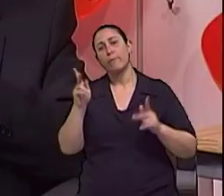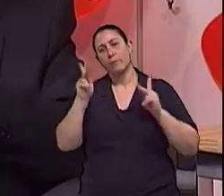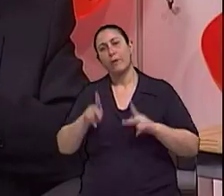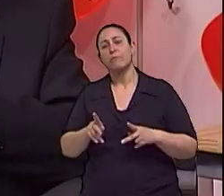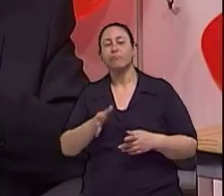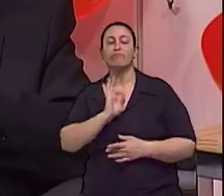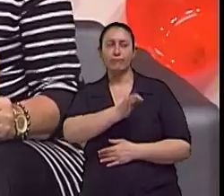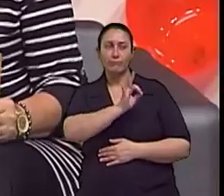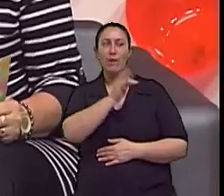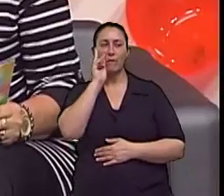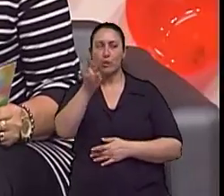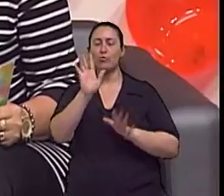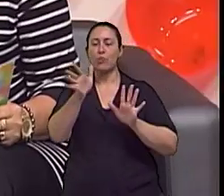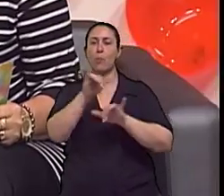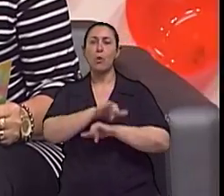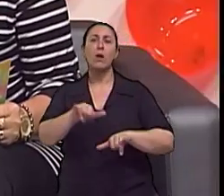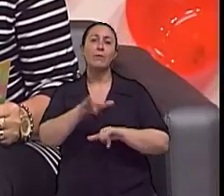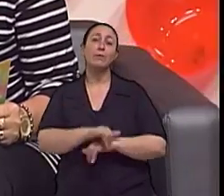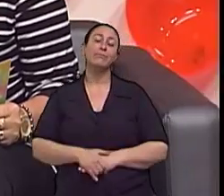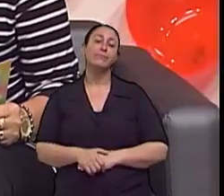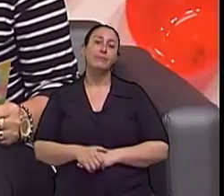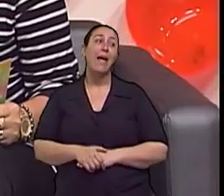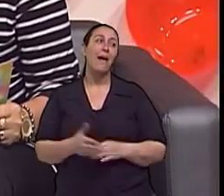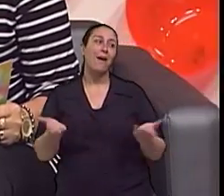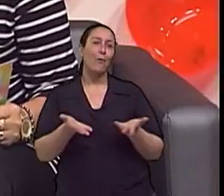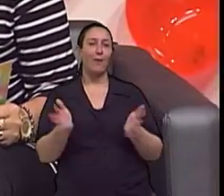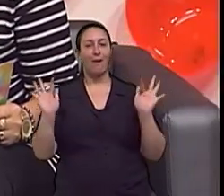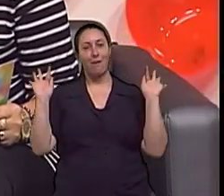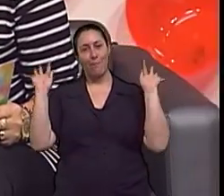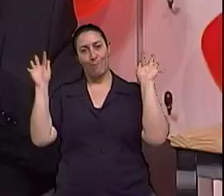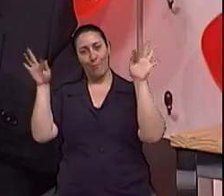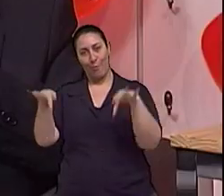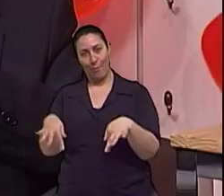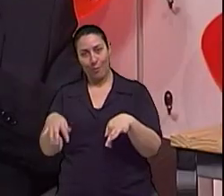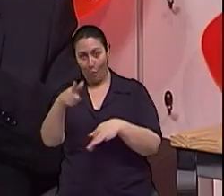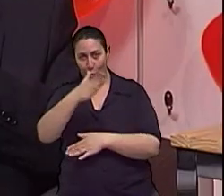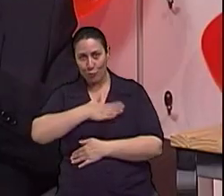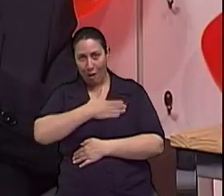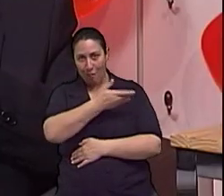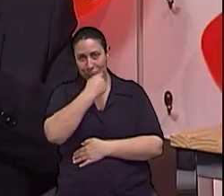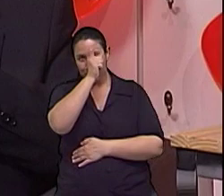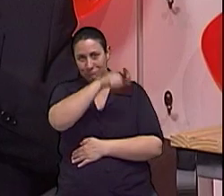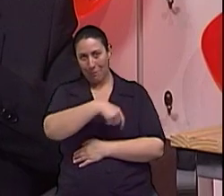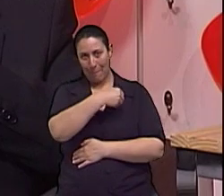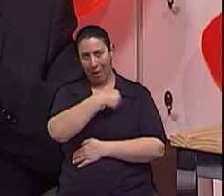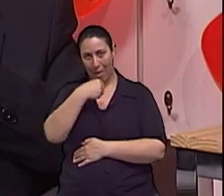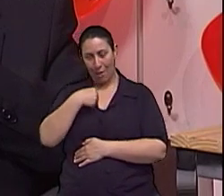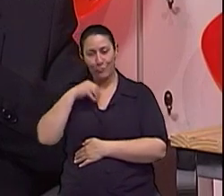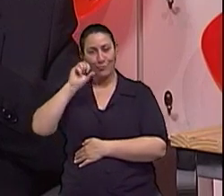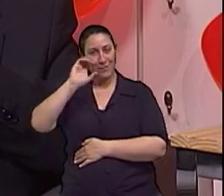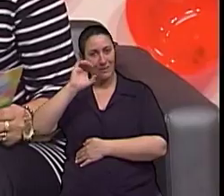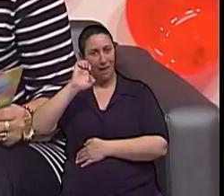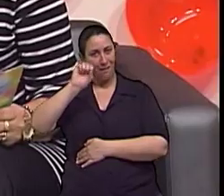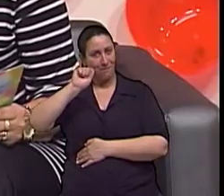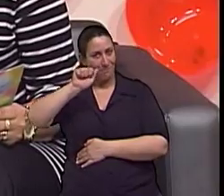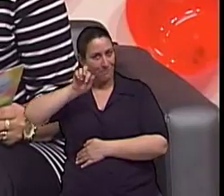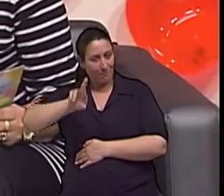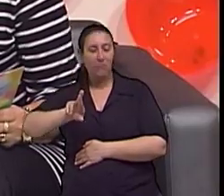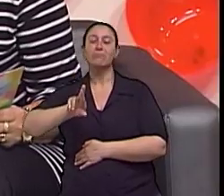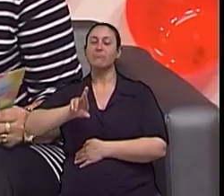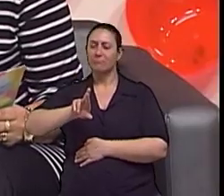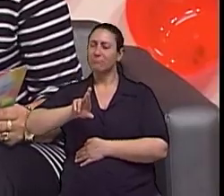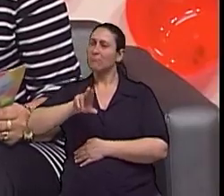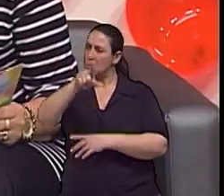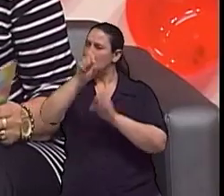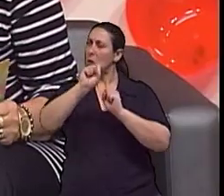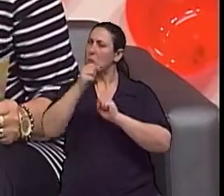prevenção maior. Aí vimos durante o programa. Infelizmente, o nosso tempo acabou. Mas gostaram do Dr. César Van der Sande aqui nas explicações? É só pedir que ele,